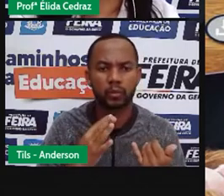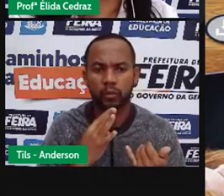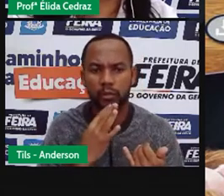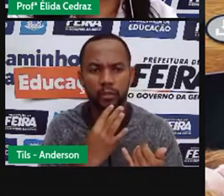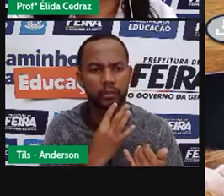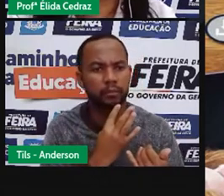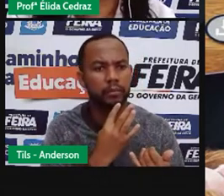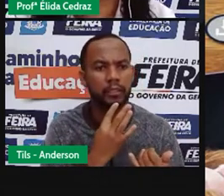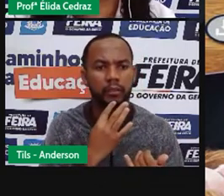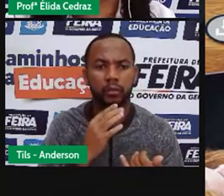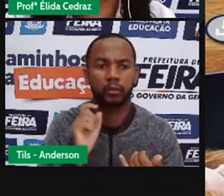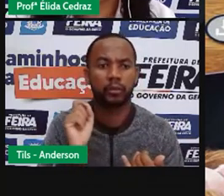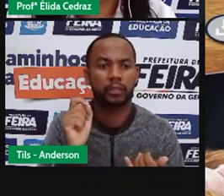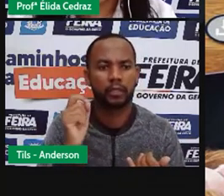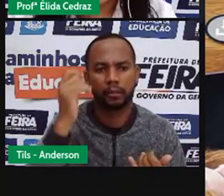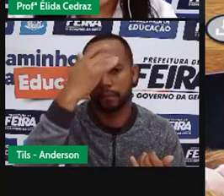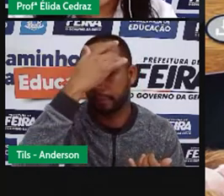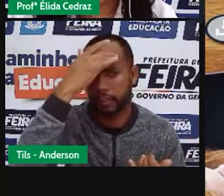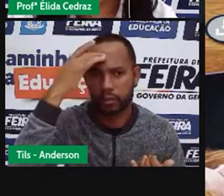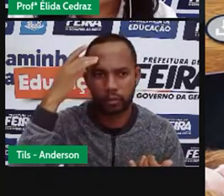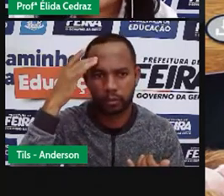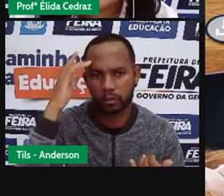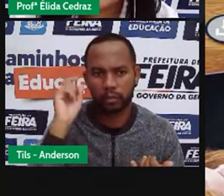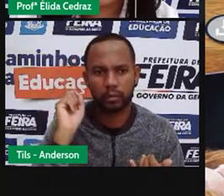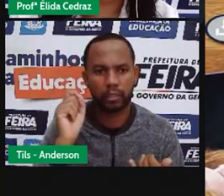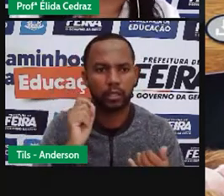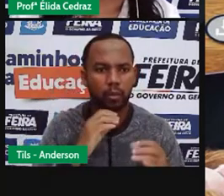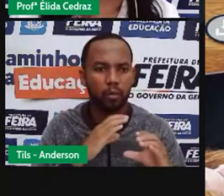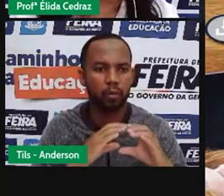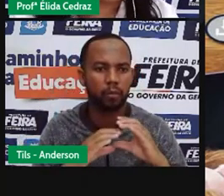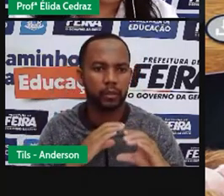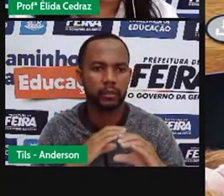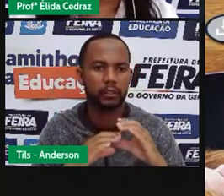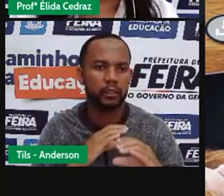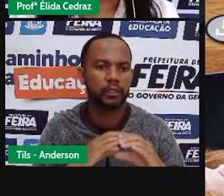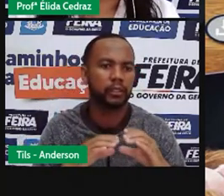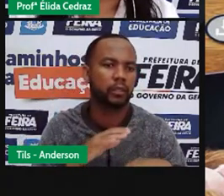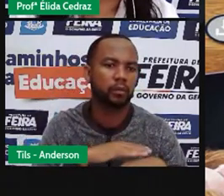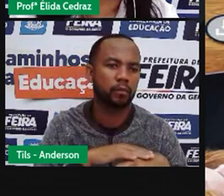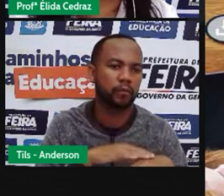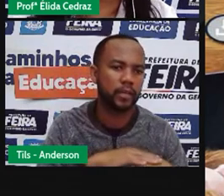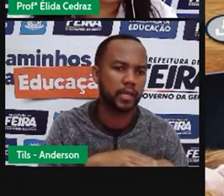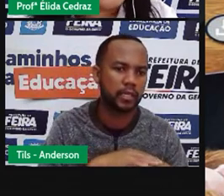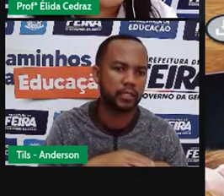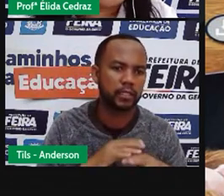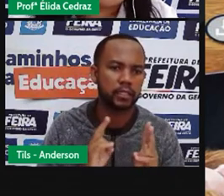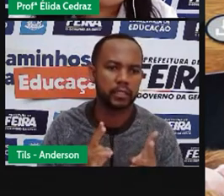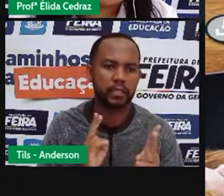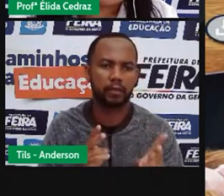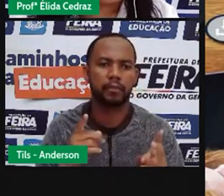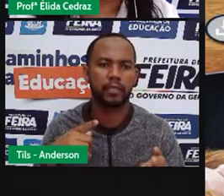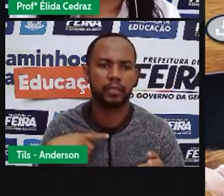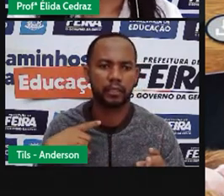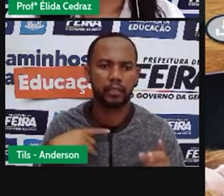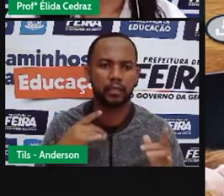é fazer com que as pessoas se comuniquem, dialoguem, mantenham contato.